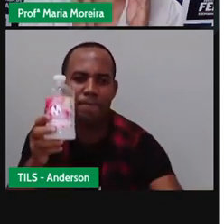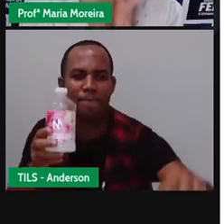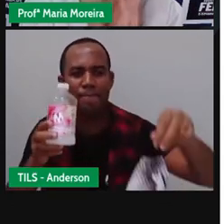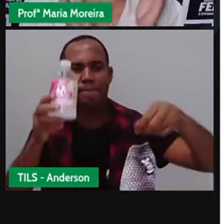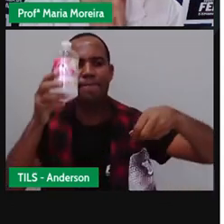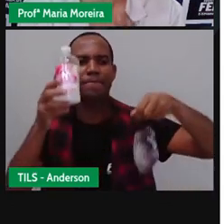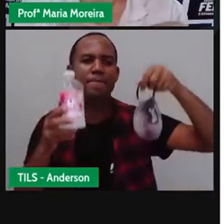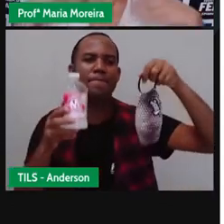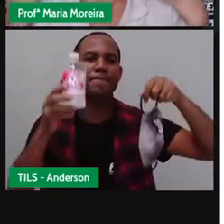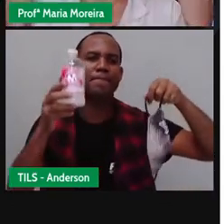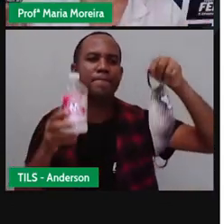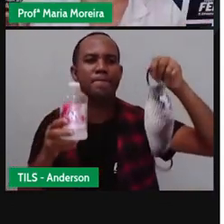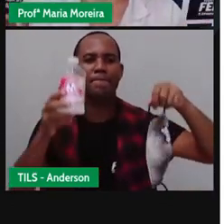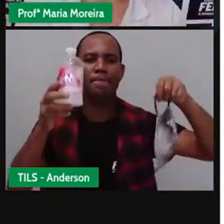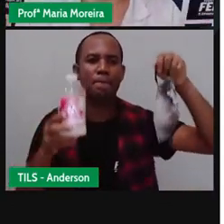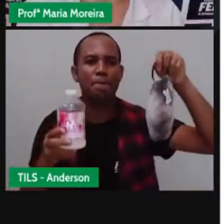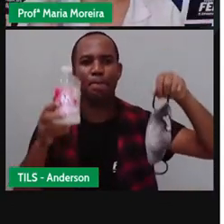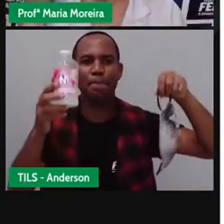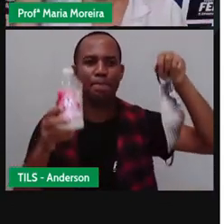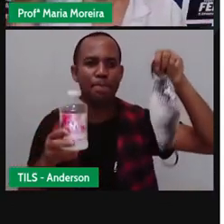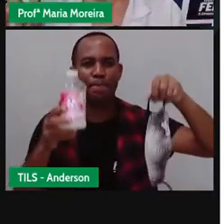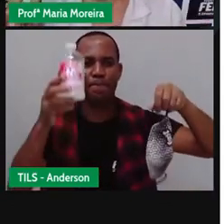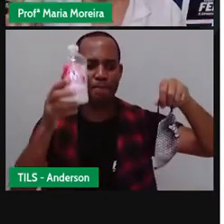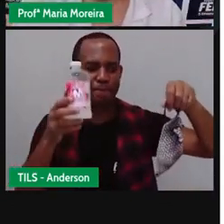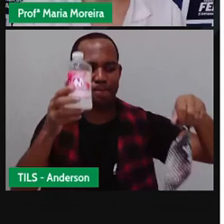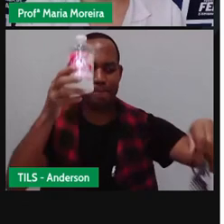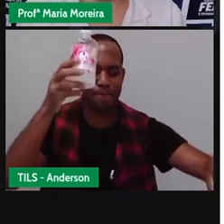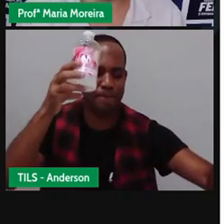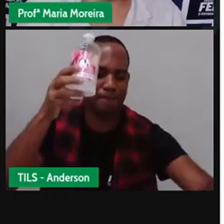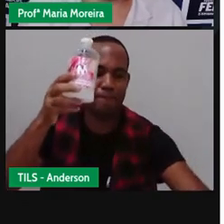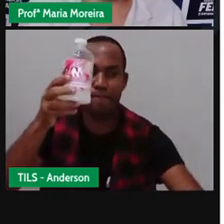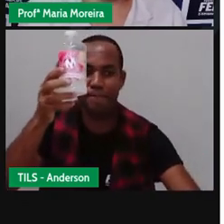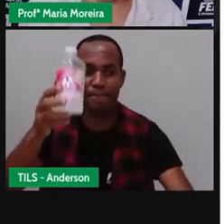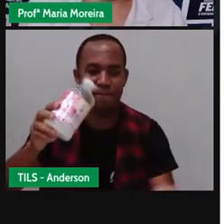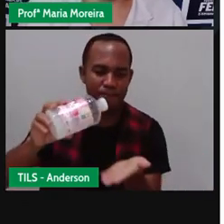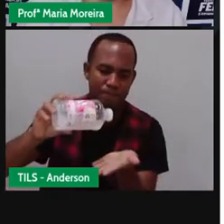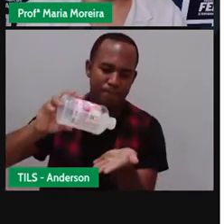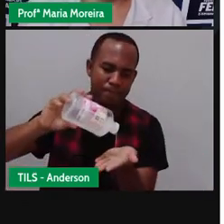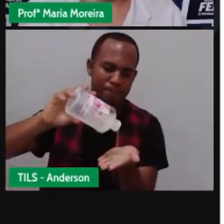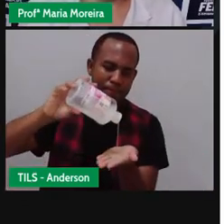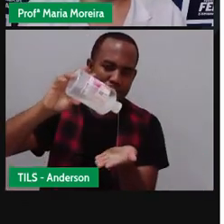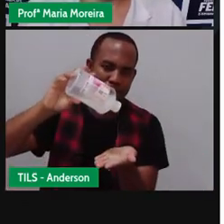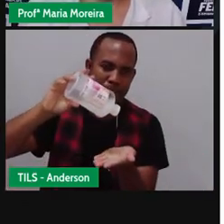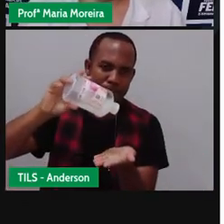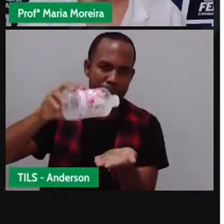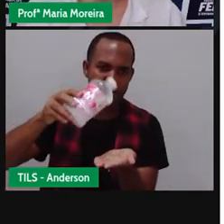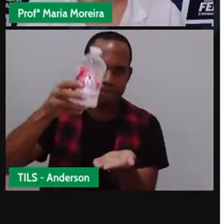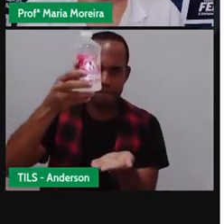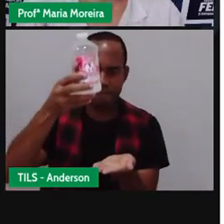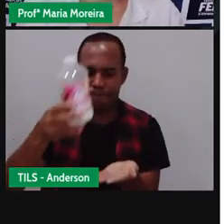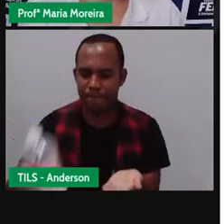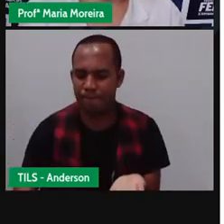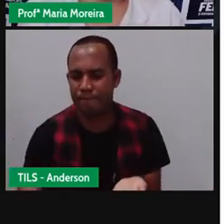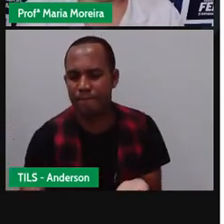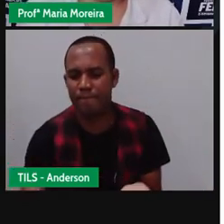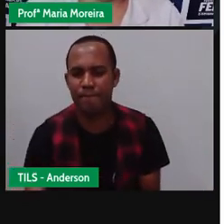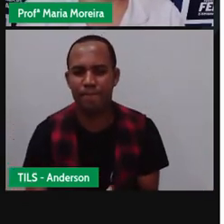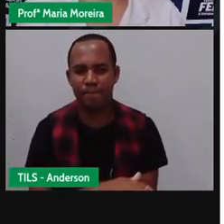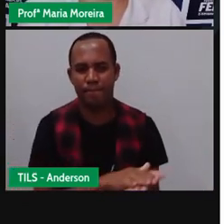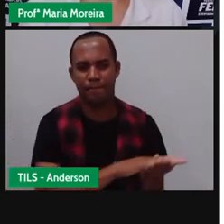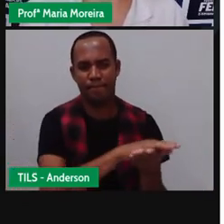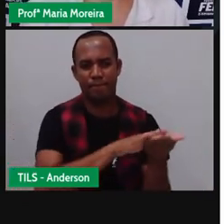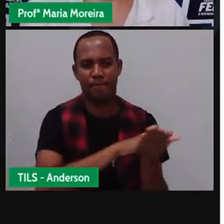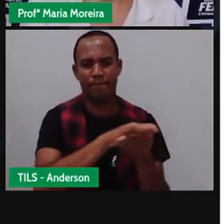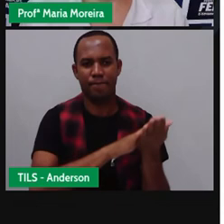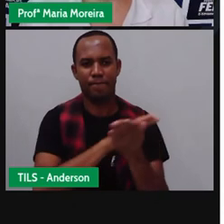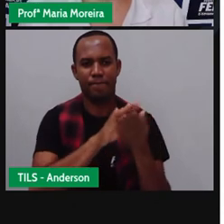lavar uma mão. Lavem as mãos, usem álcool em gel, usem máscara, se protejam, se cuidem. Pratique isolamento